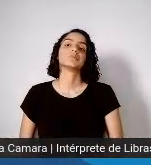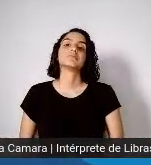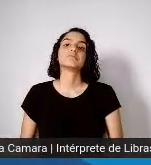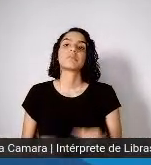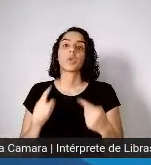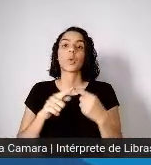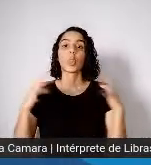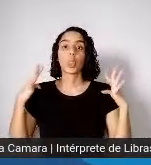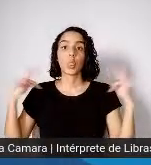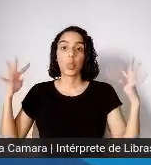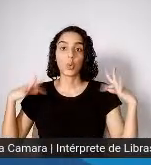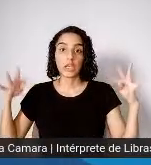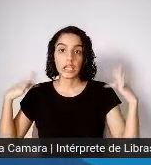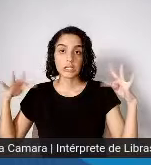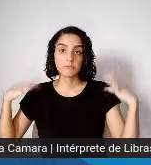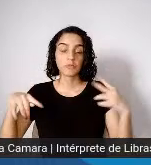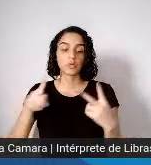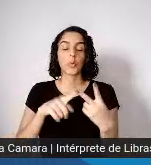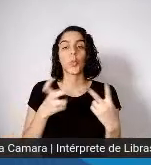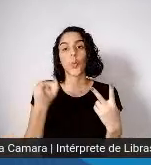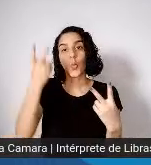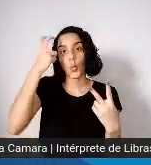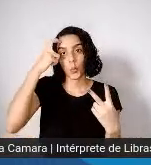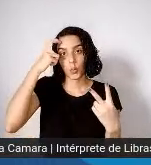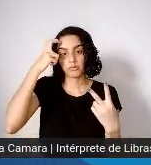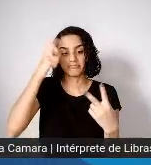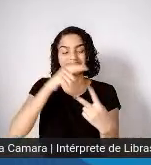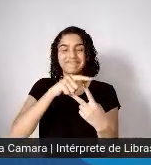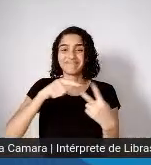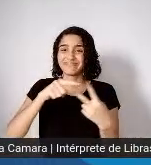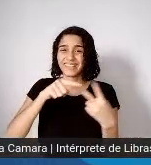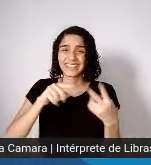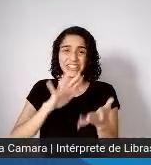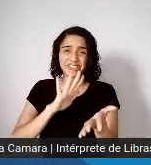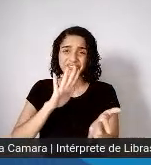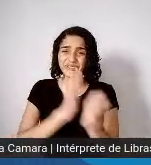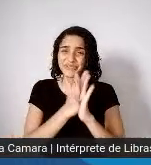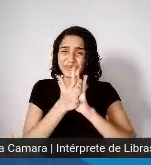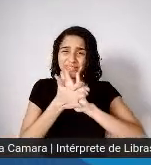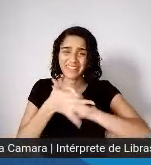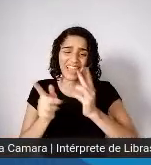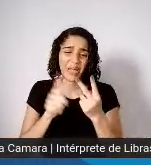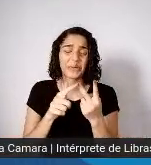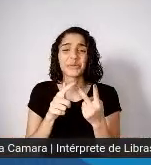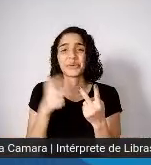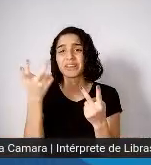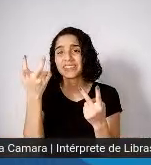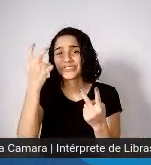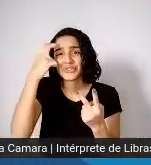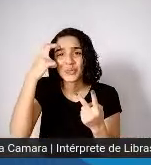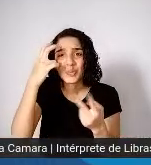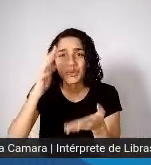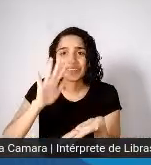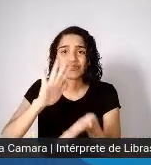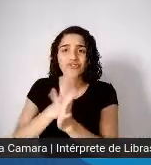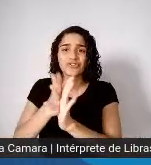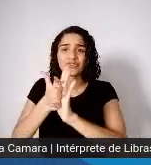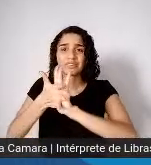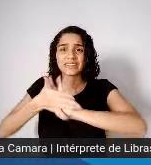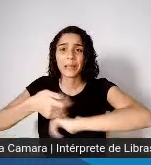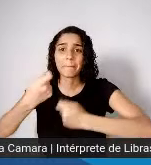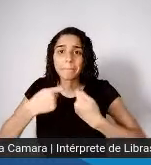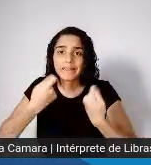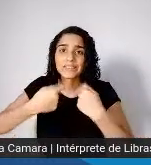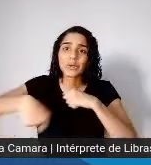cultura, elas foram devastadas, a cultura foi devastada e eles tiveram que se reinventar. Então, são